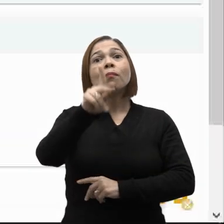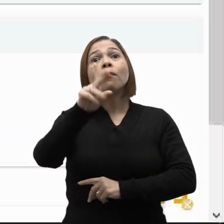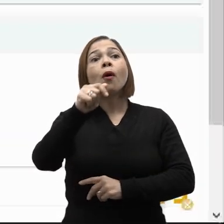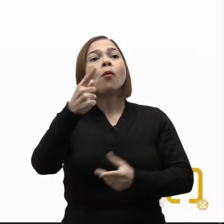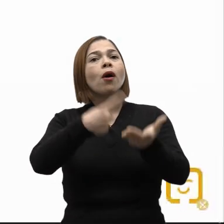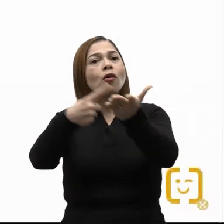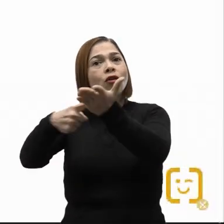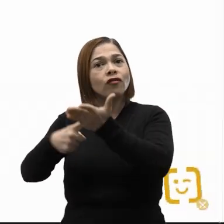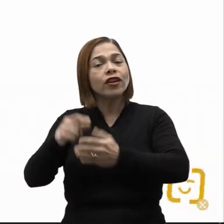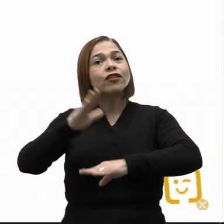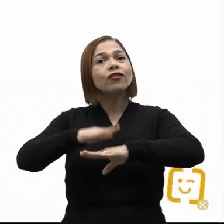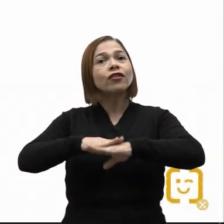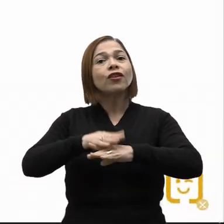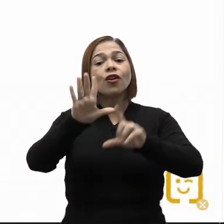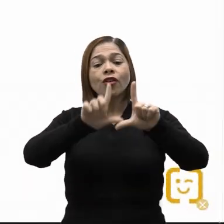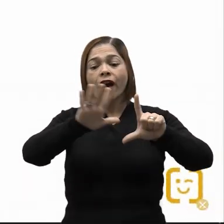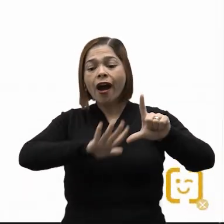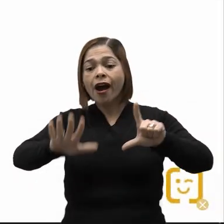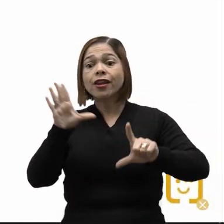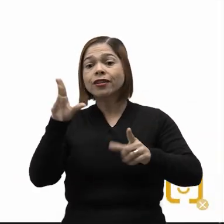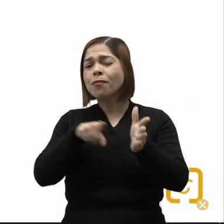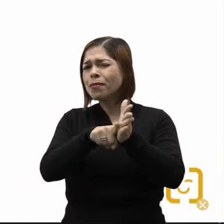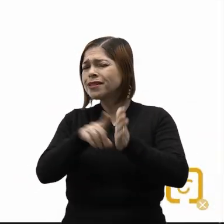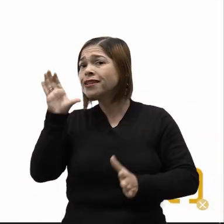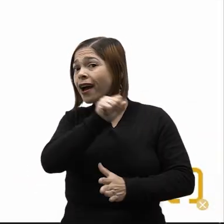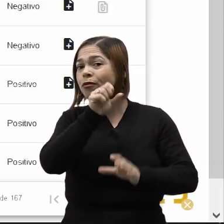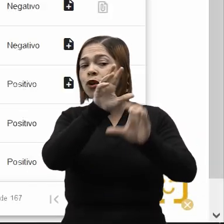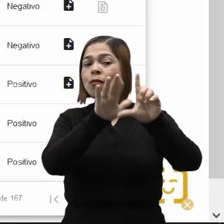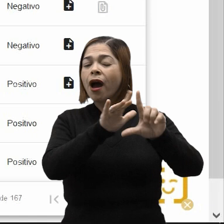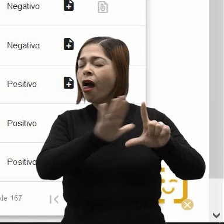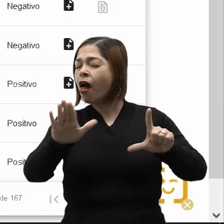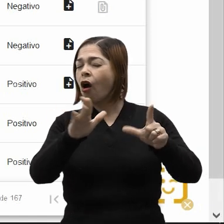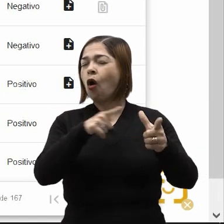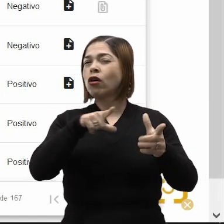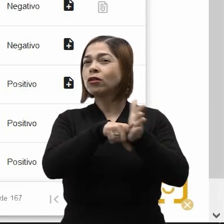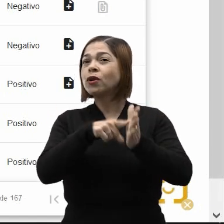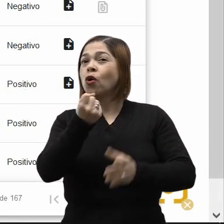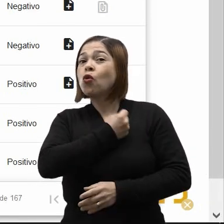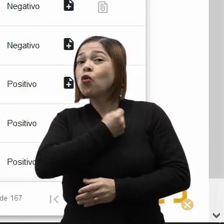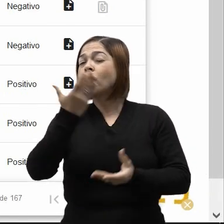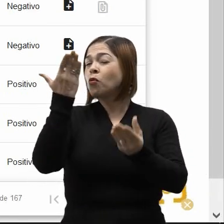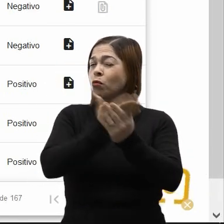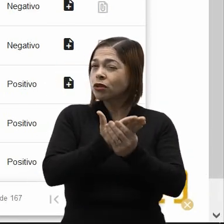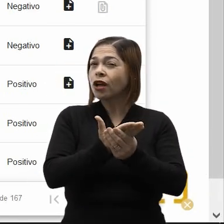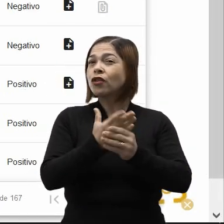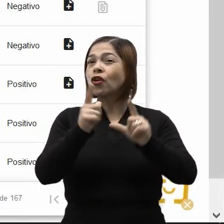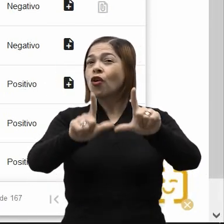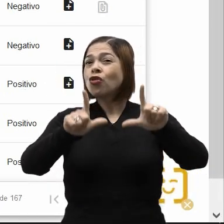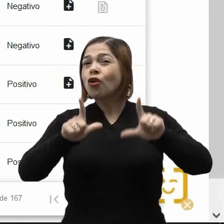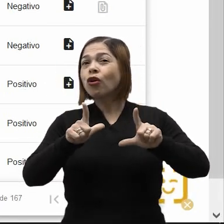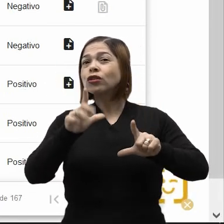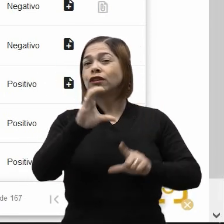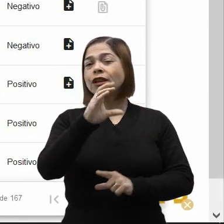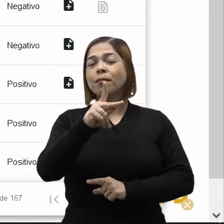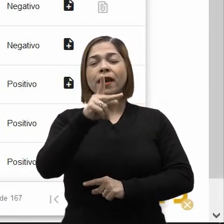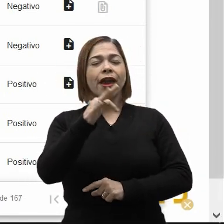Convênios, é possível realizar uma pesquisa no campo de pesquisa rápida, digitando a ordem de pesquisa, o número do processo, notas,